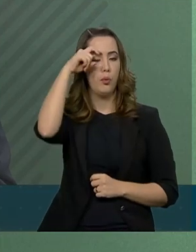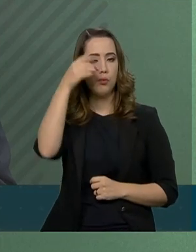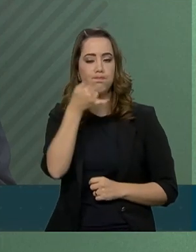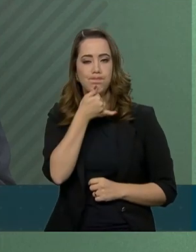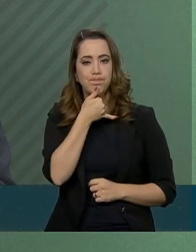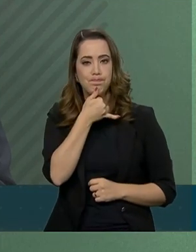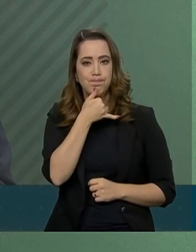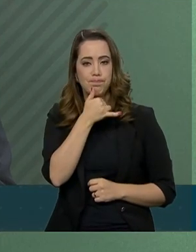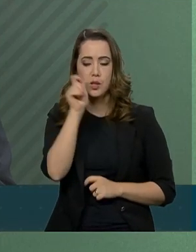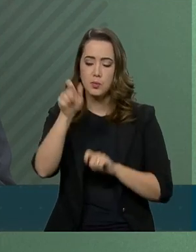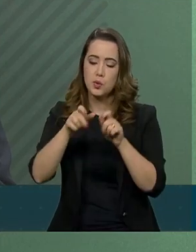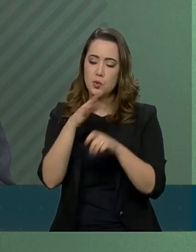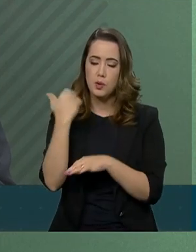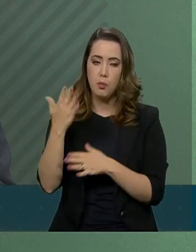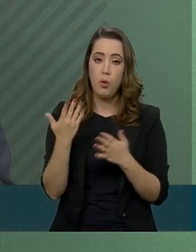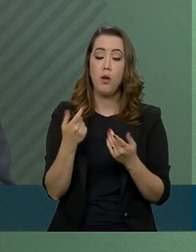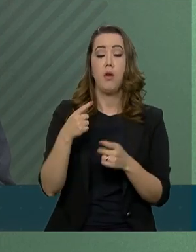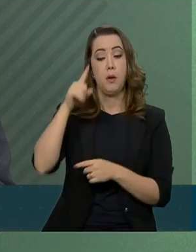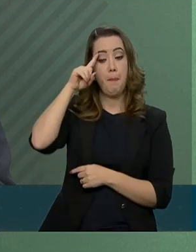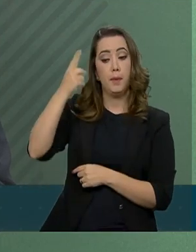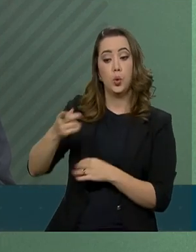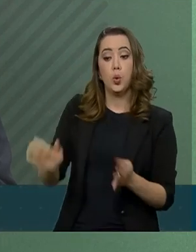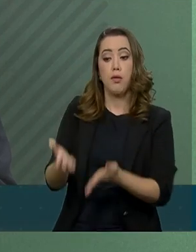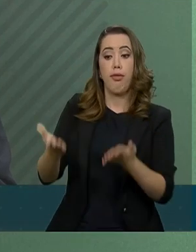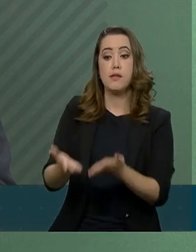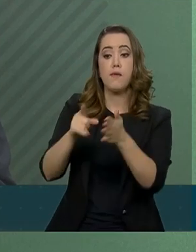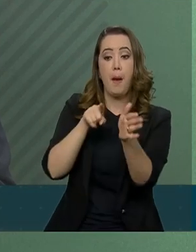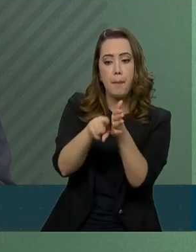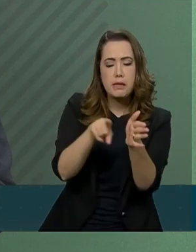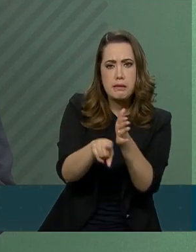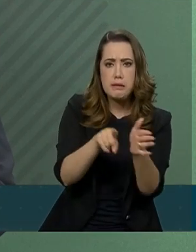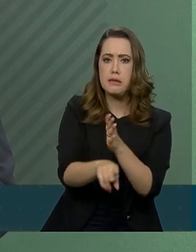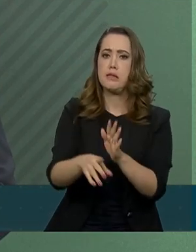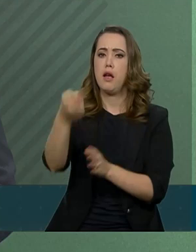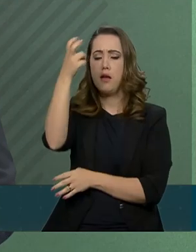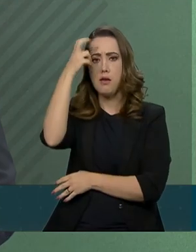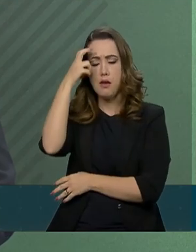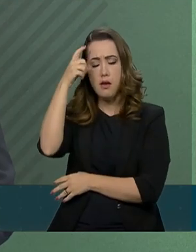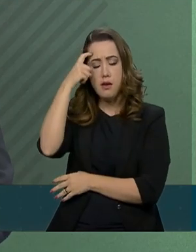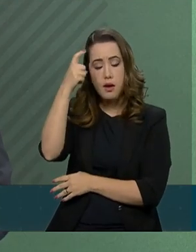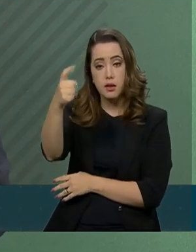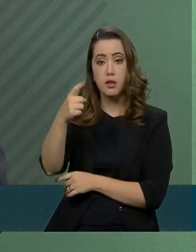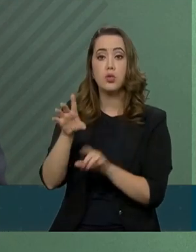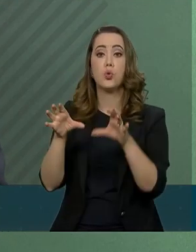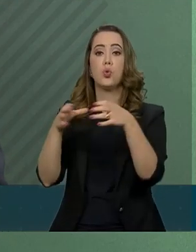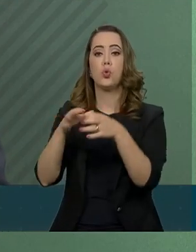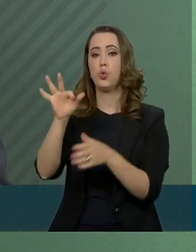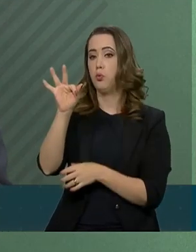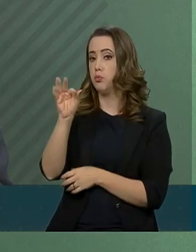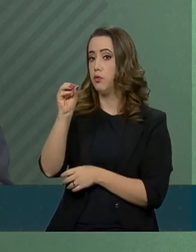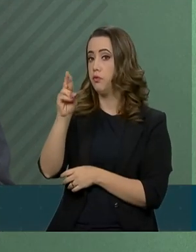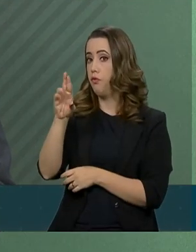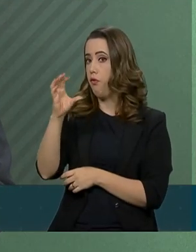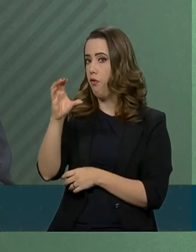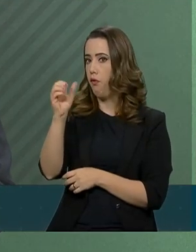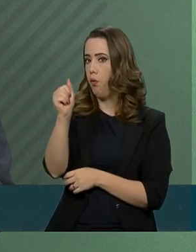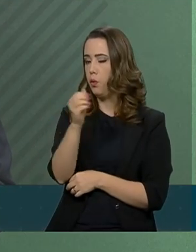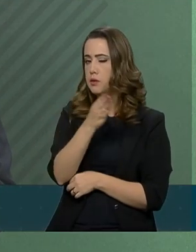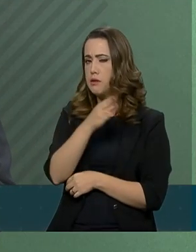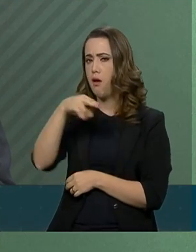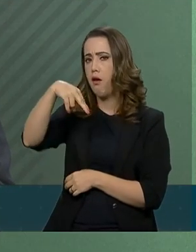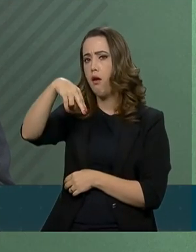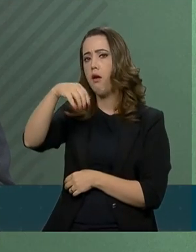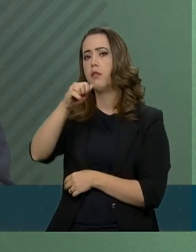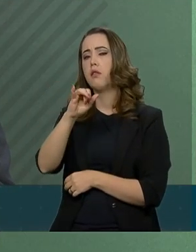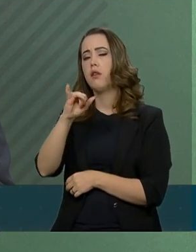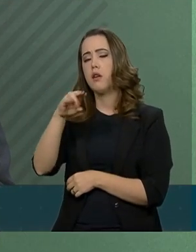determinou a intensificação das ações de inteligência e que a Força Nacional fique de prontidão. O Ministro da Justiça